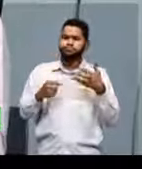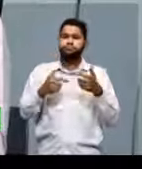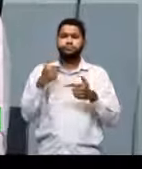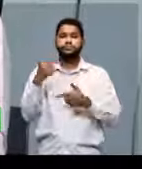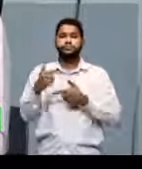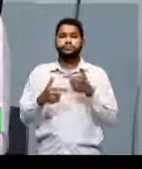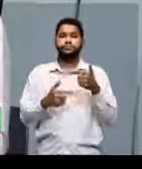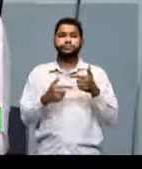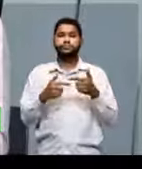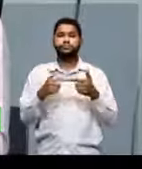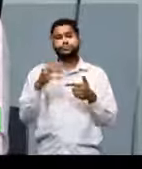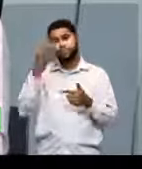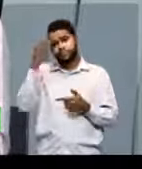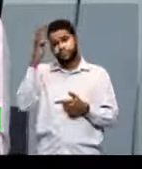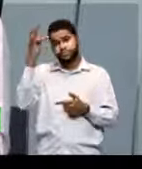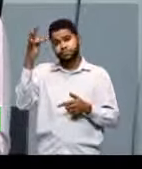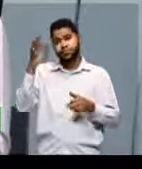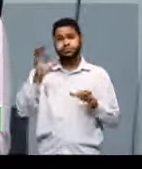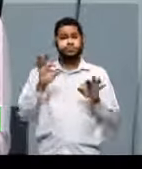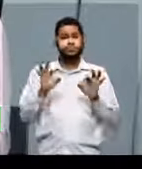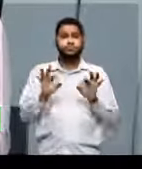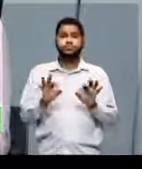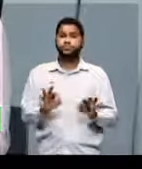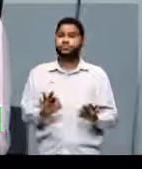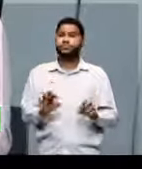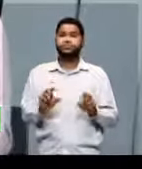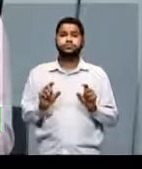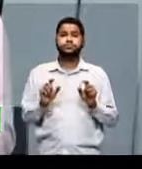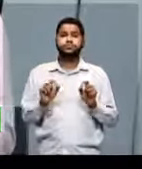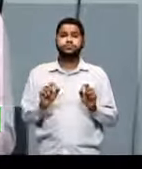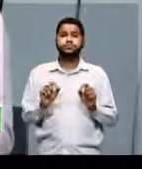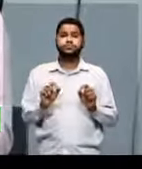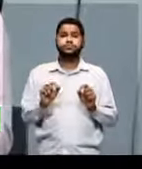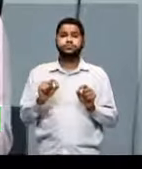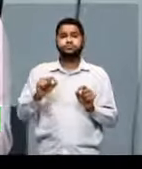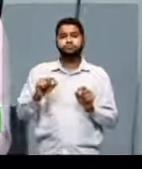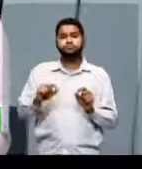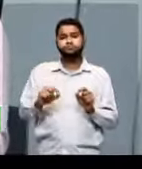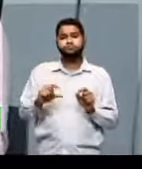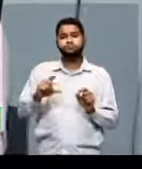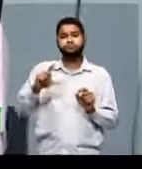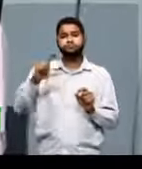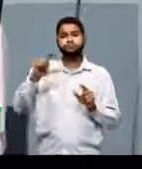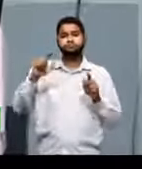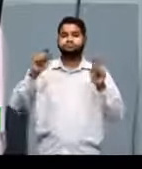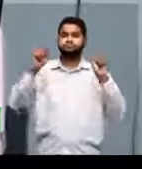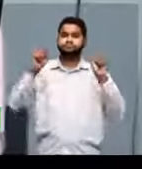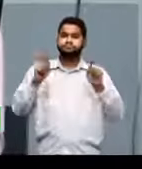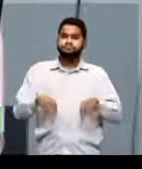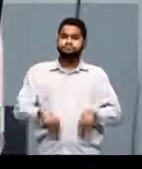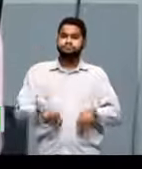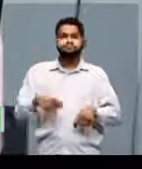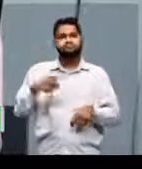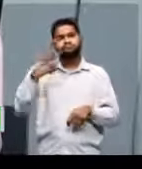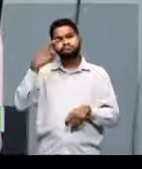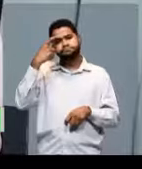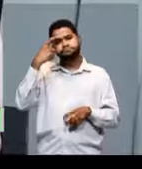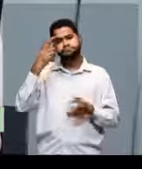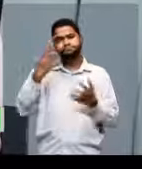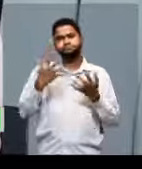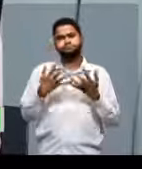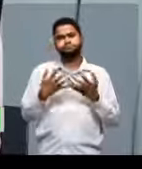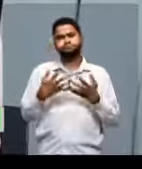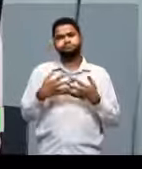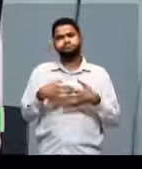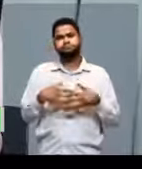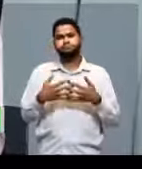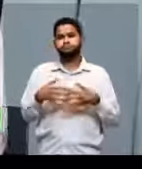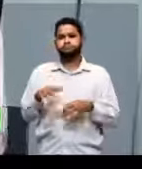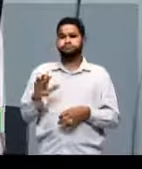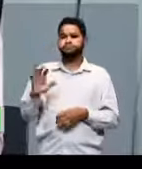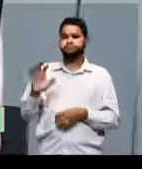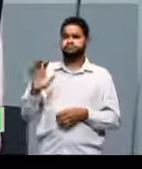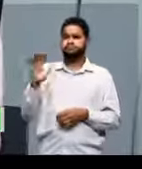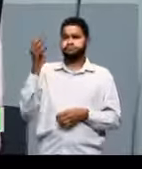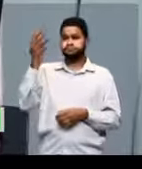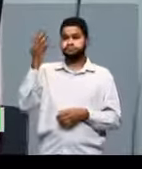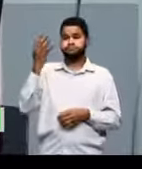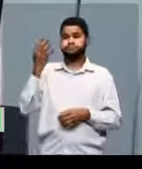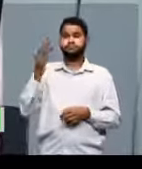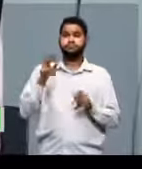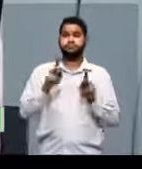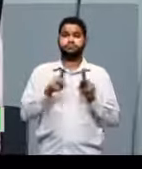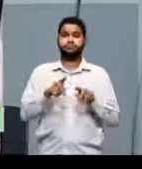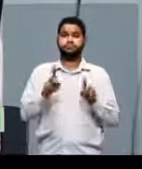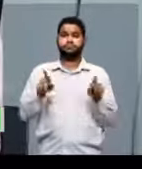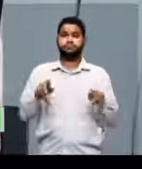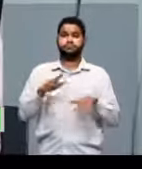filosofia é justamente aumentar a sua capacidade de reflexão dos acontecimentos. Nosso